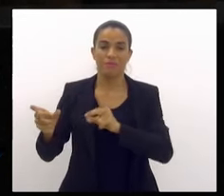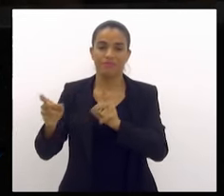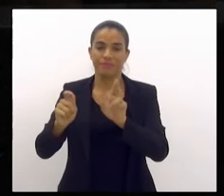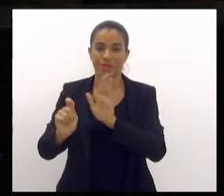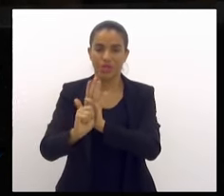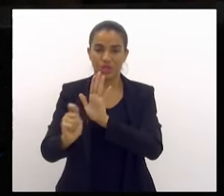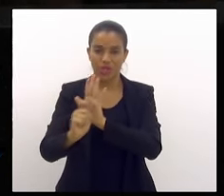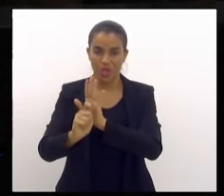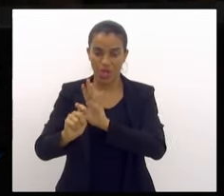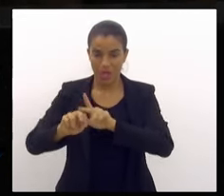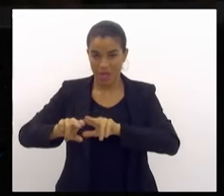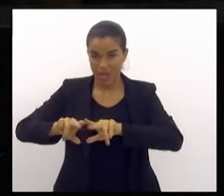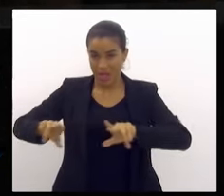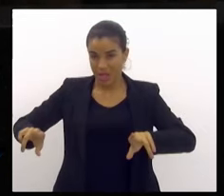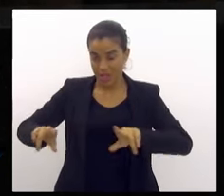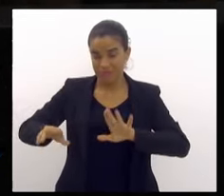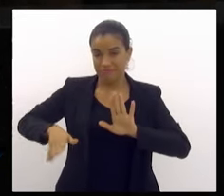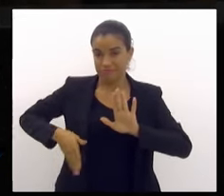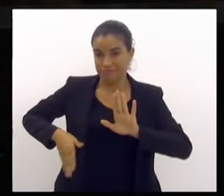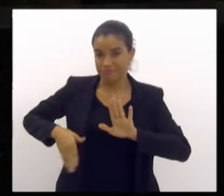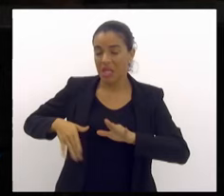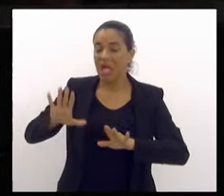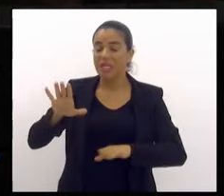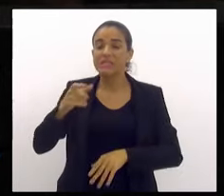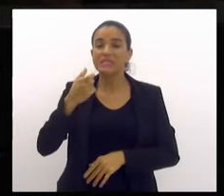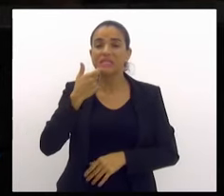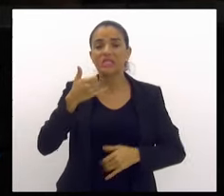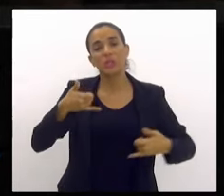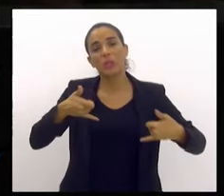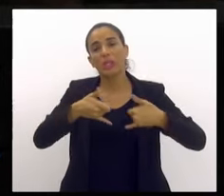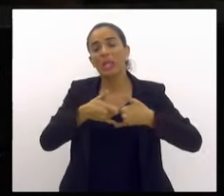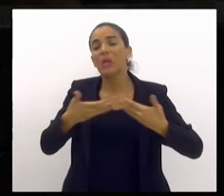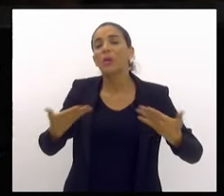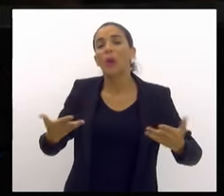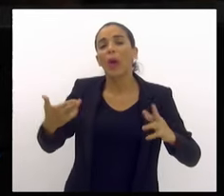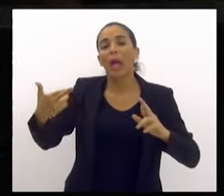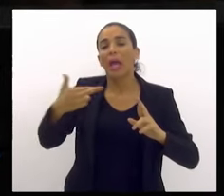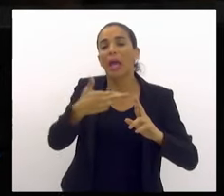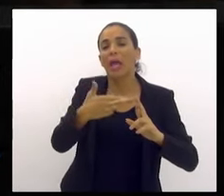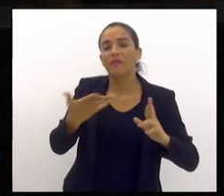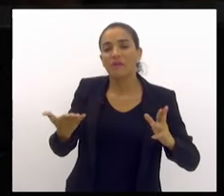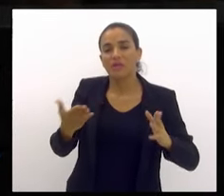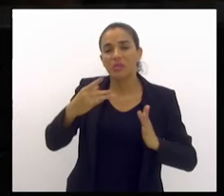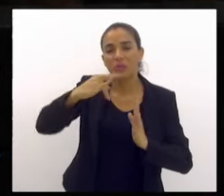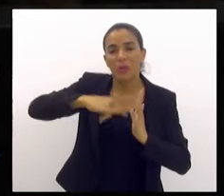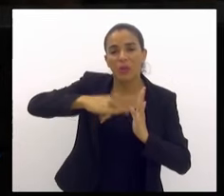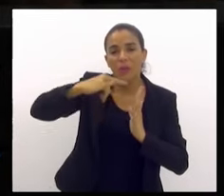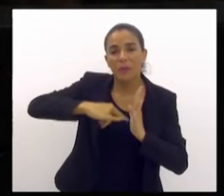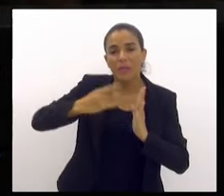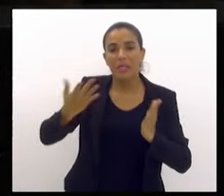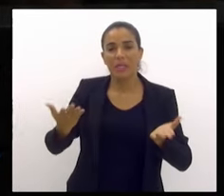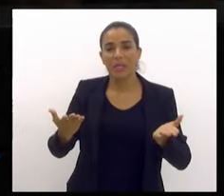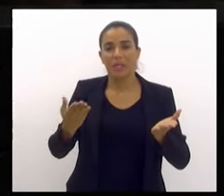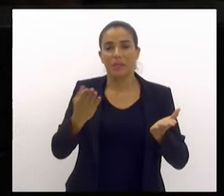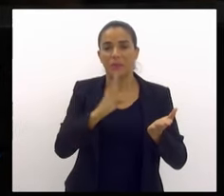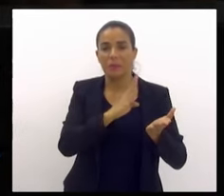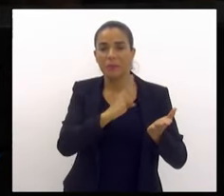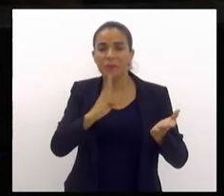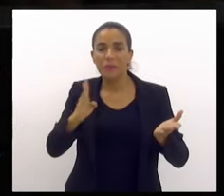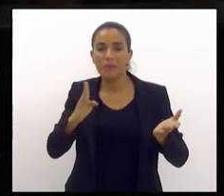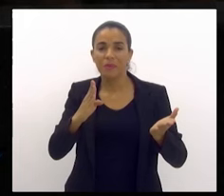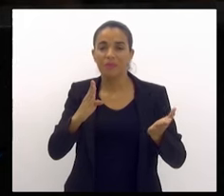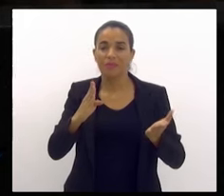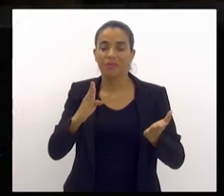E, na sexta-feira, eu telefonei para ele e pedi a fonte. É um documento que está nos autos de uma